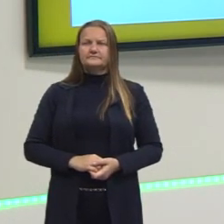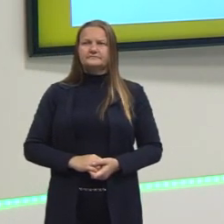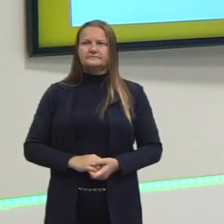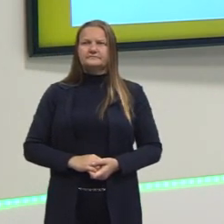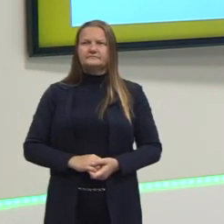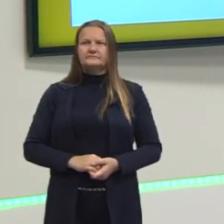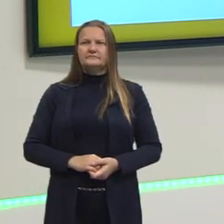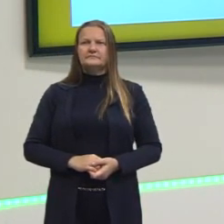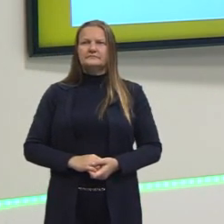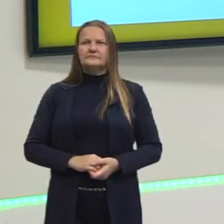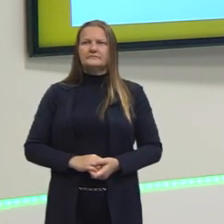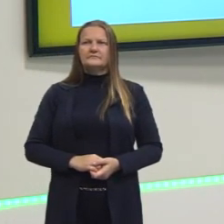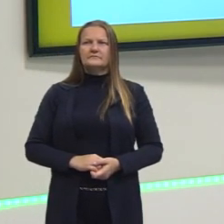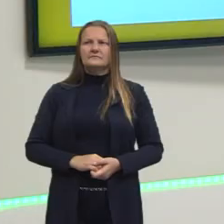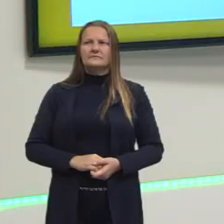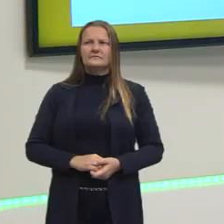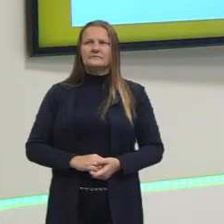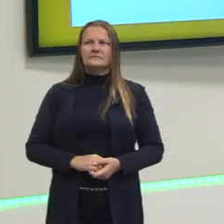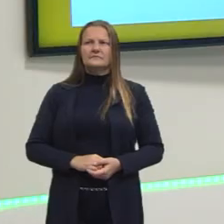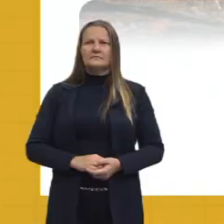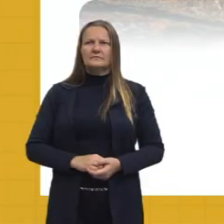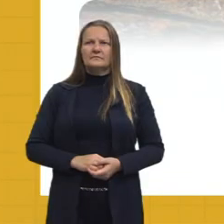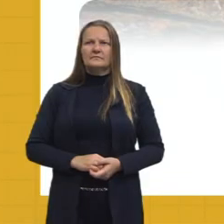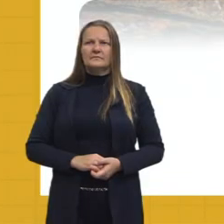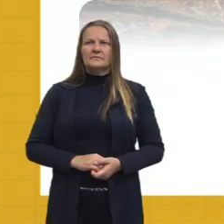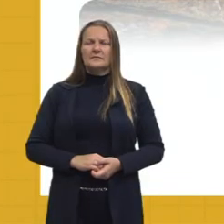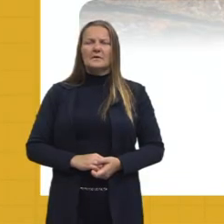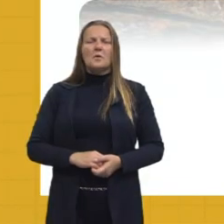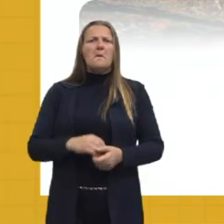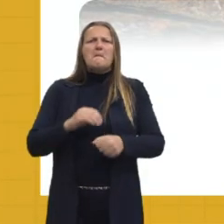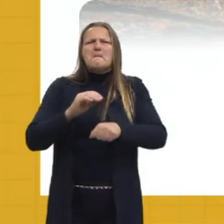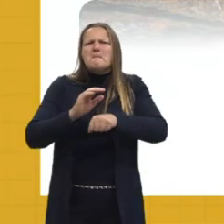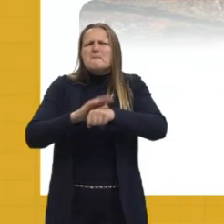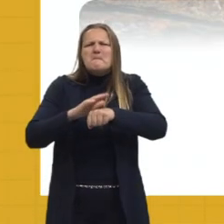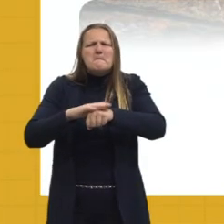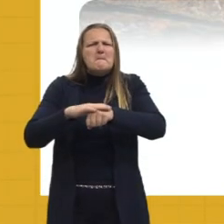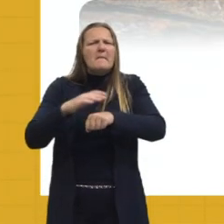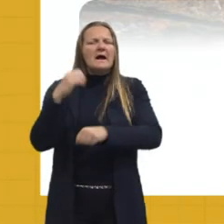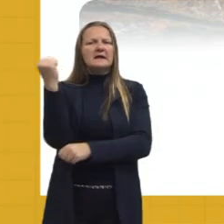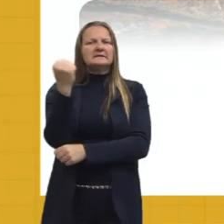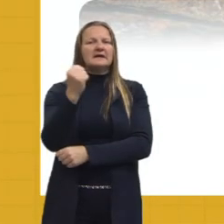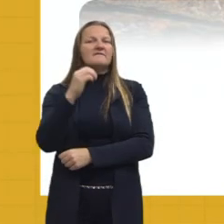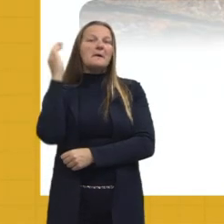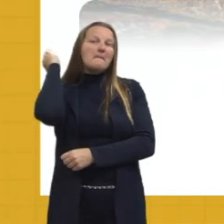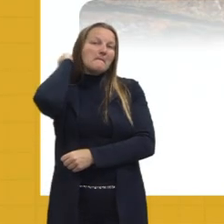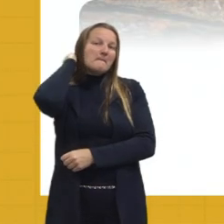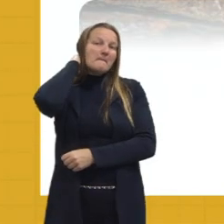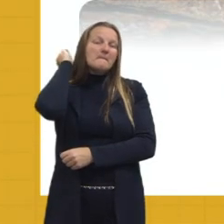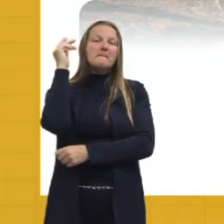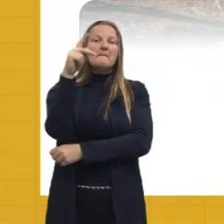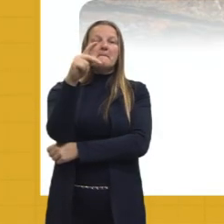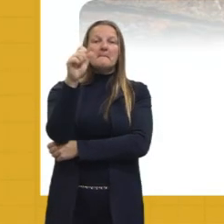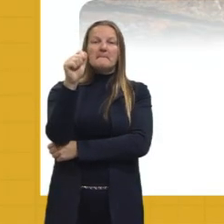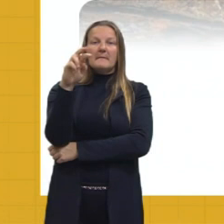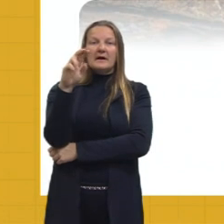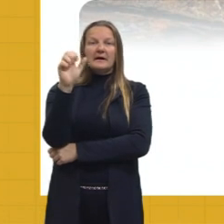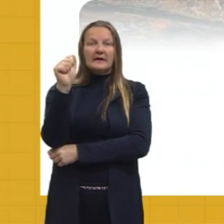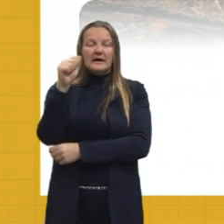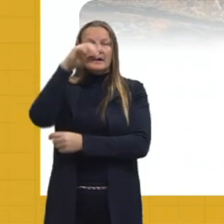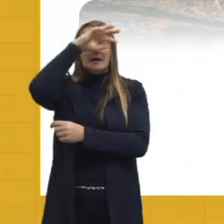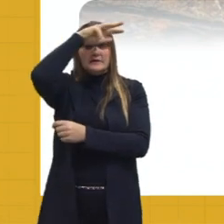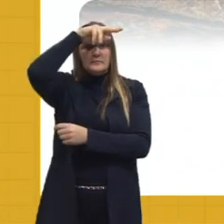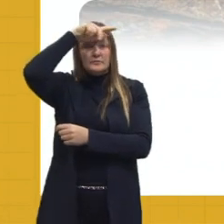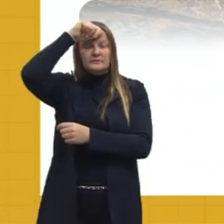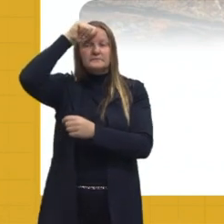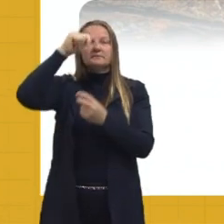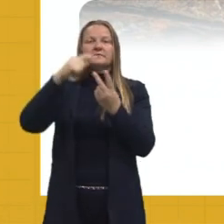O Estado, então, com registro recorde de desmatamento foi o Pará, seguido pelo Amazonas e Mato